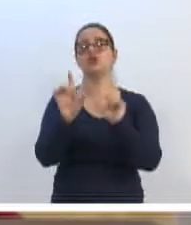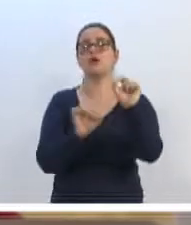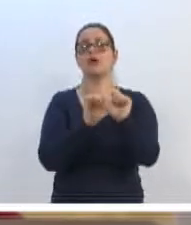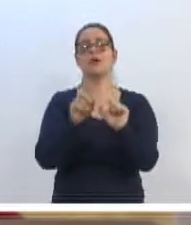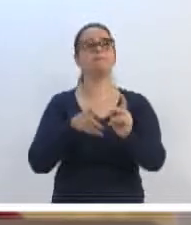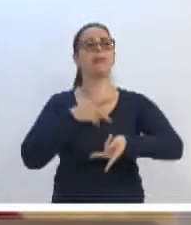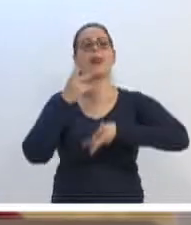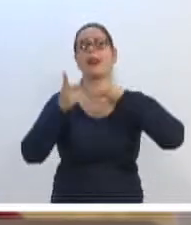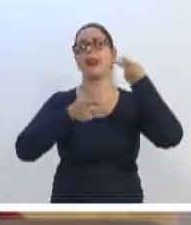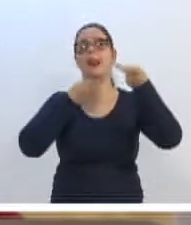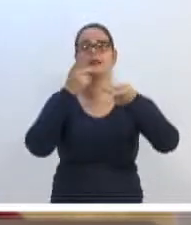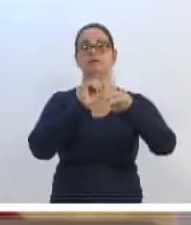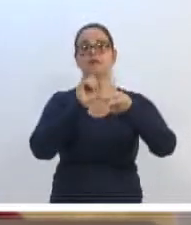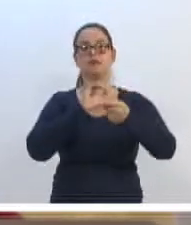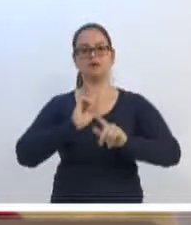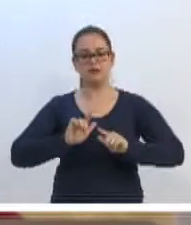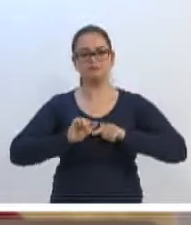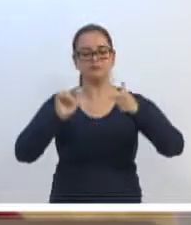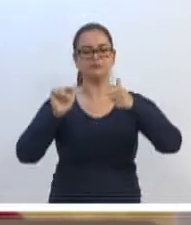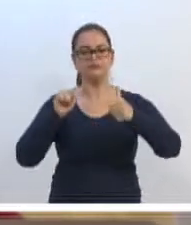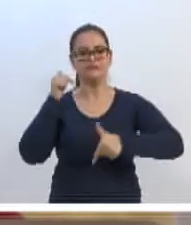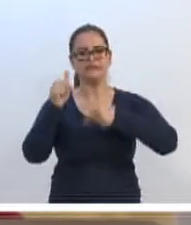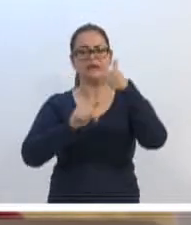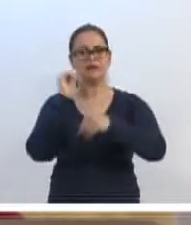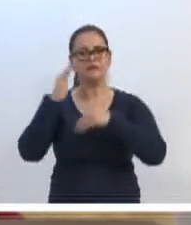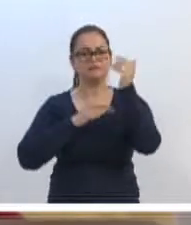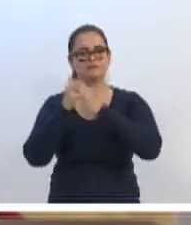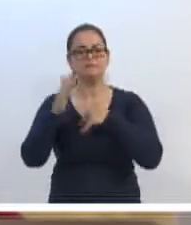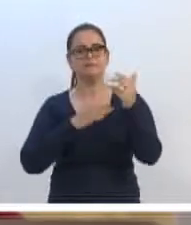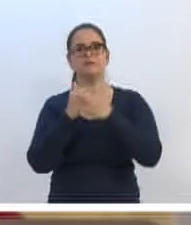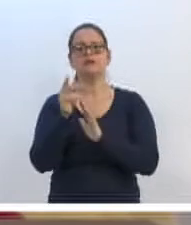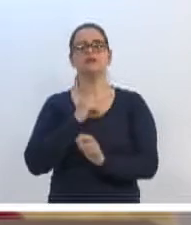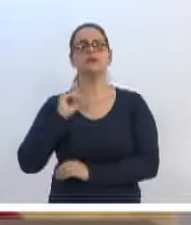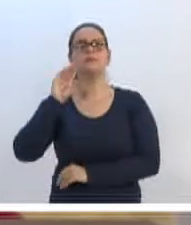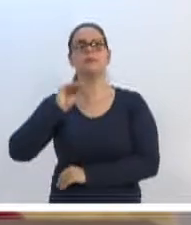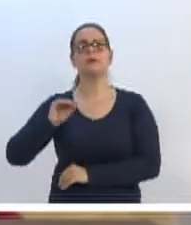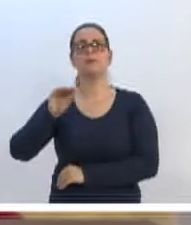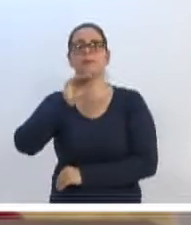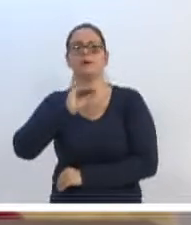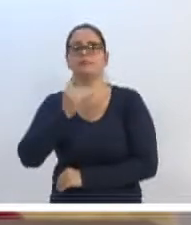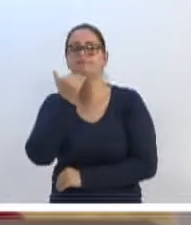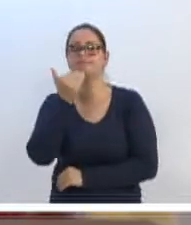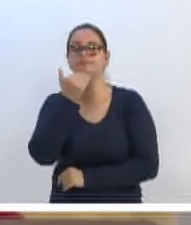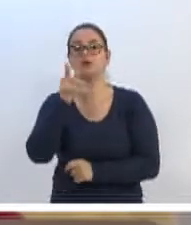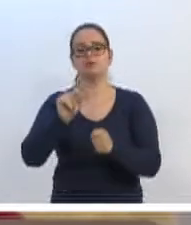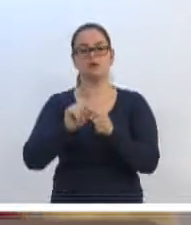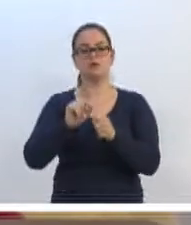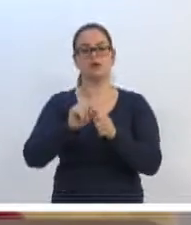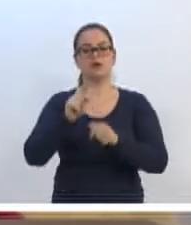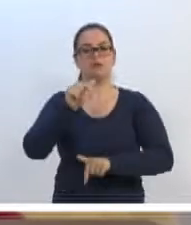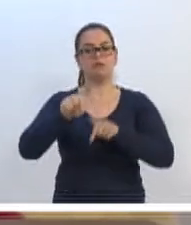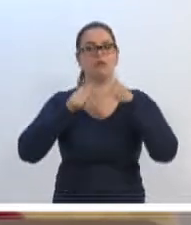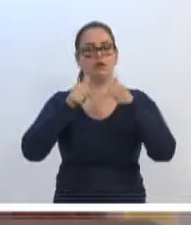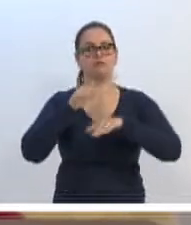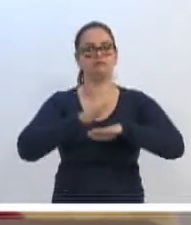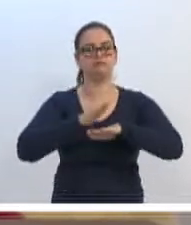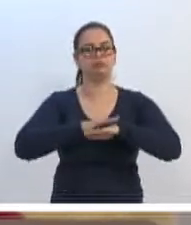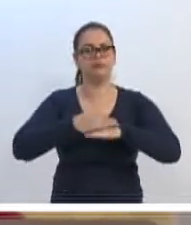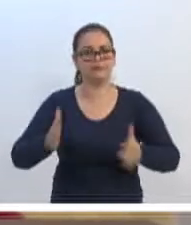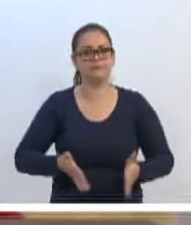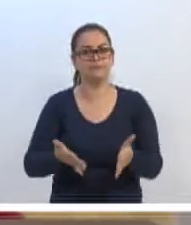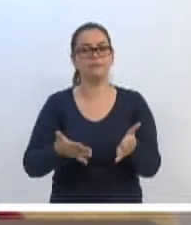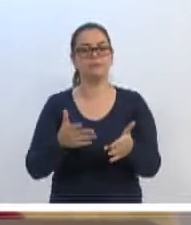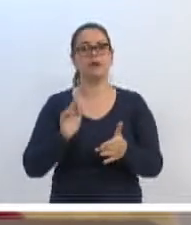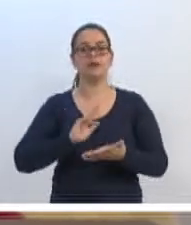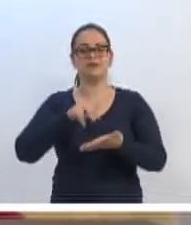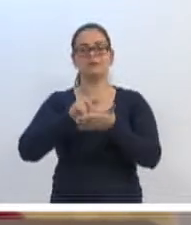falar, eu quero ter ação, a gente precisa tirar da parte de falação e fazer com que a gente execute as coisas. E aqui, em cima disso, a gente